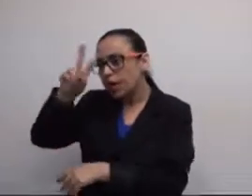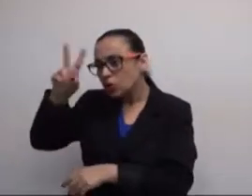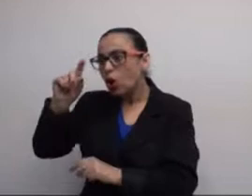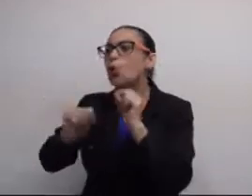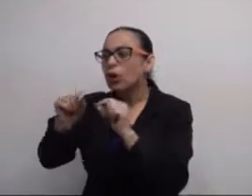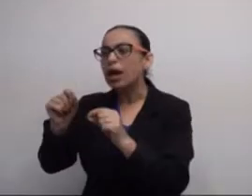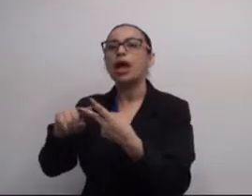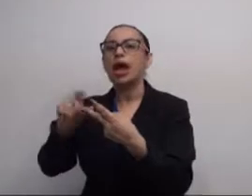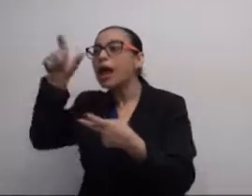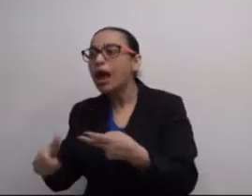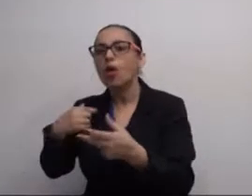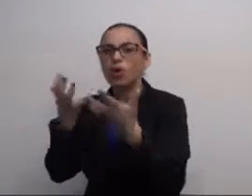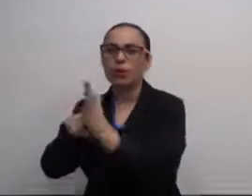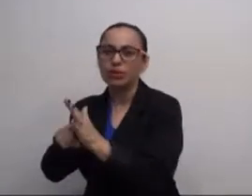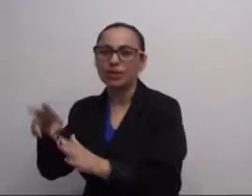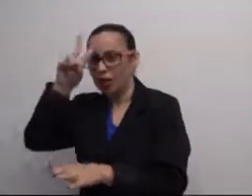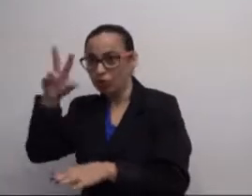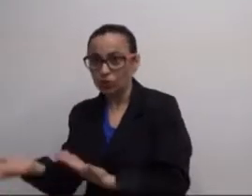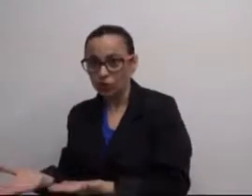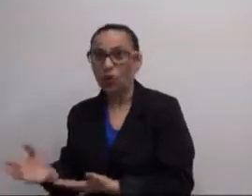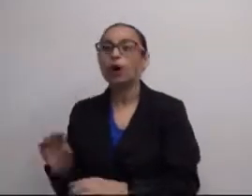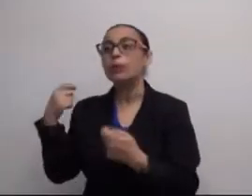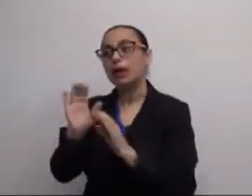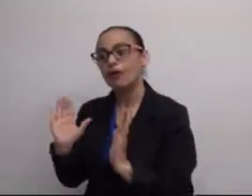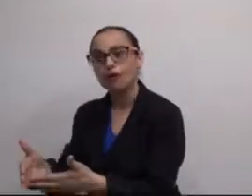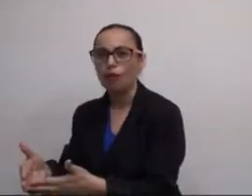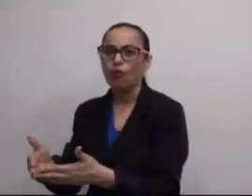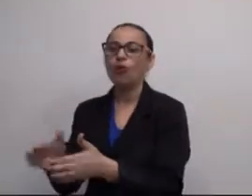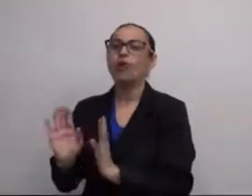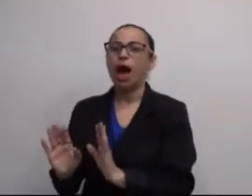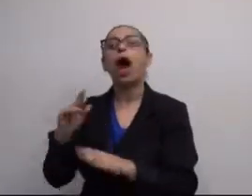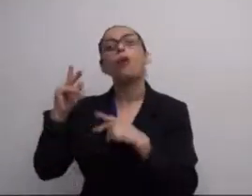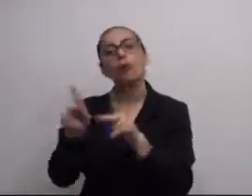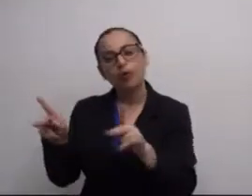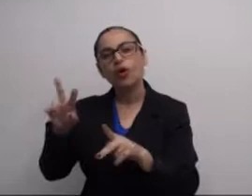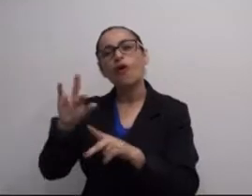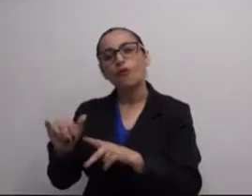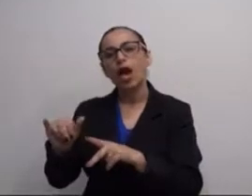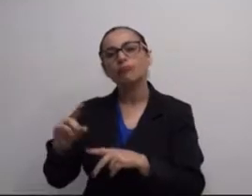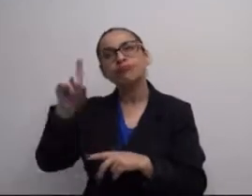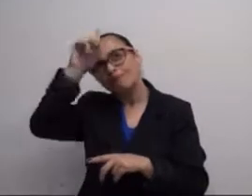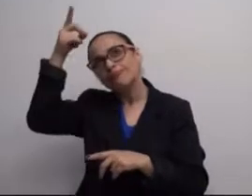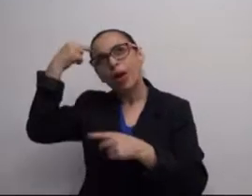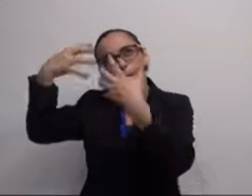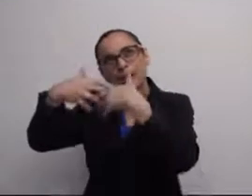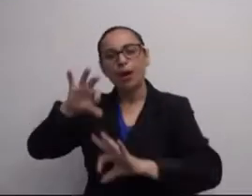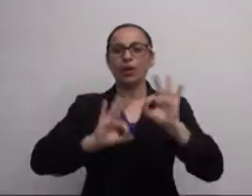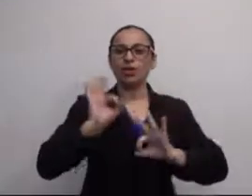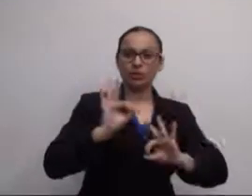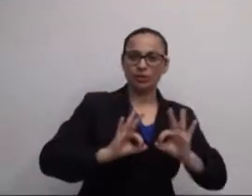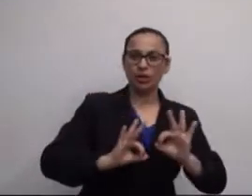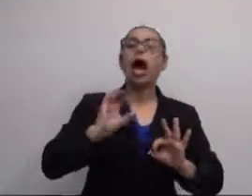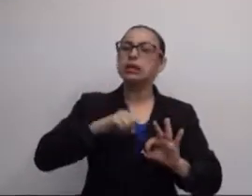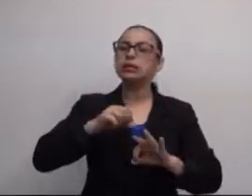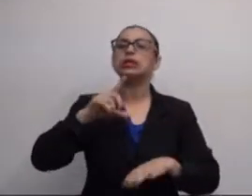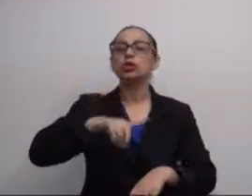História é muito genérico. O que é na história? Qual época? Quem eu quero pesquisar na história? Então, ter esse foco. E a partir daí, o professor